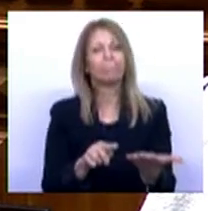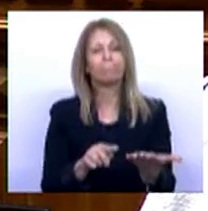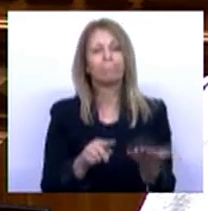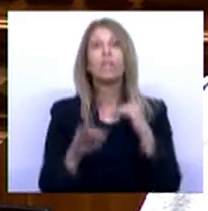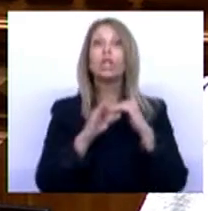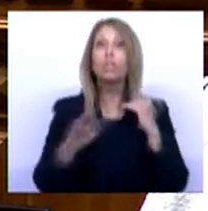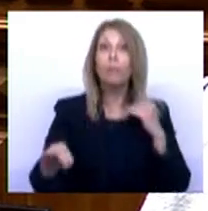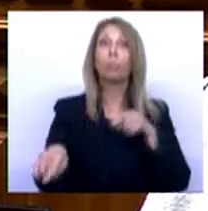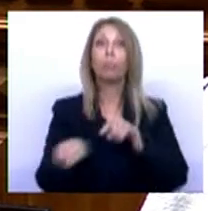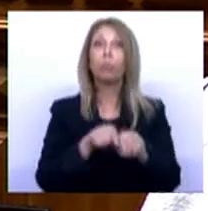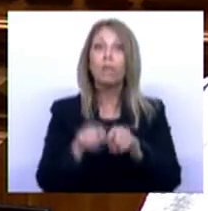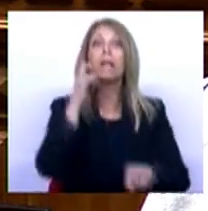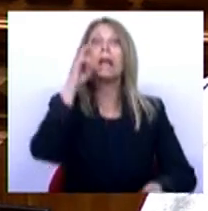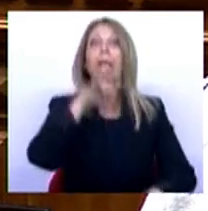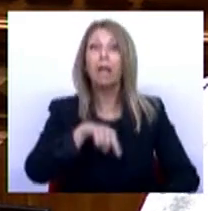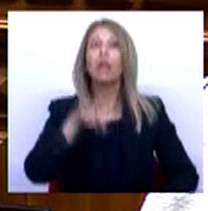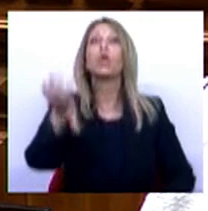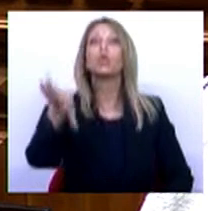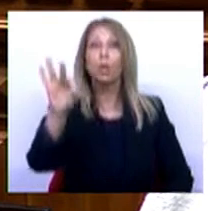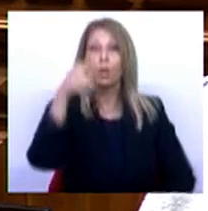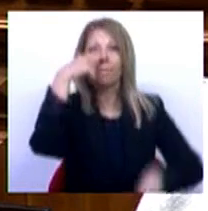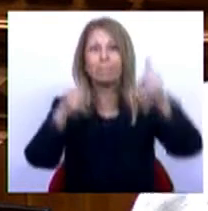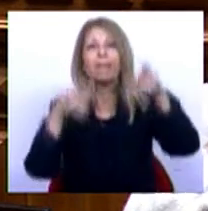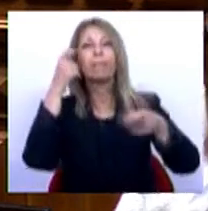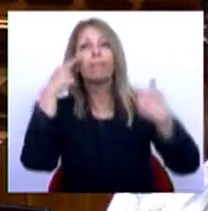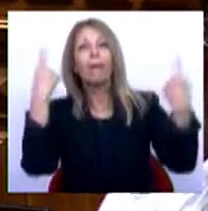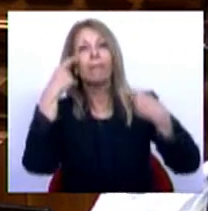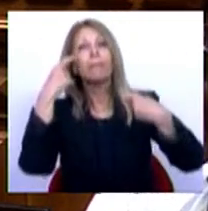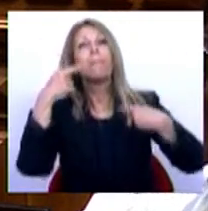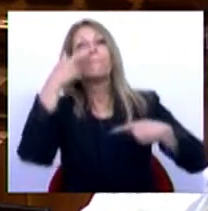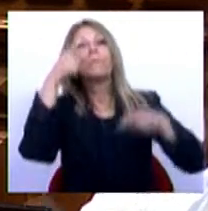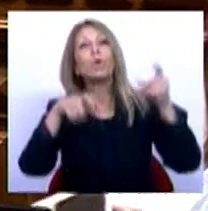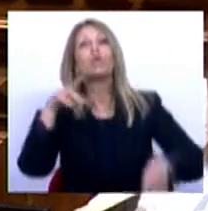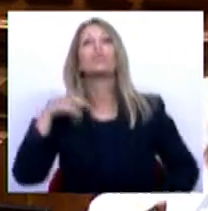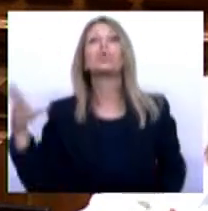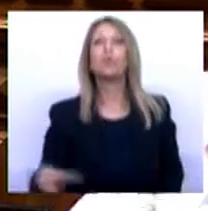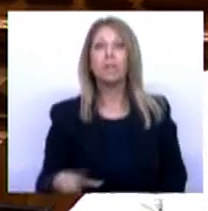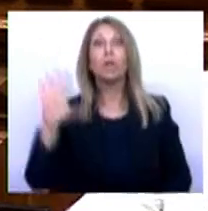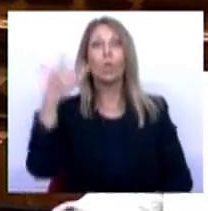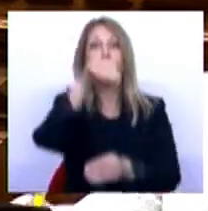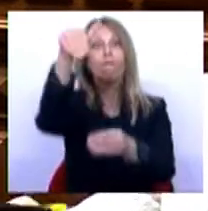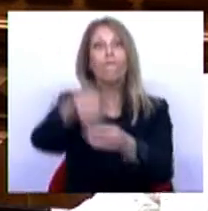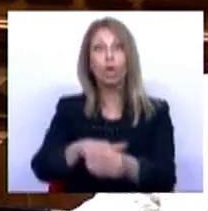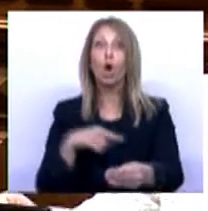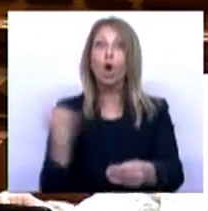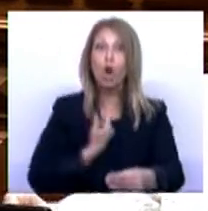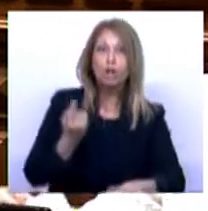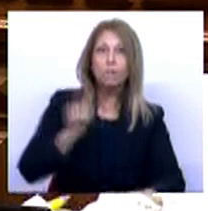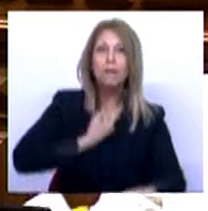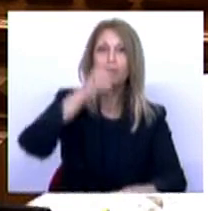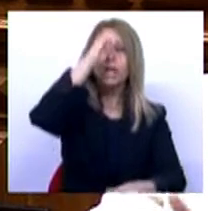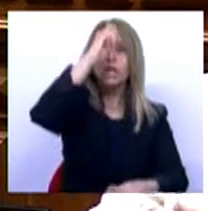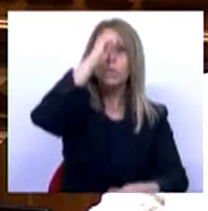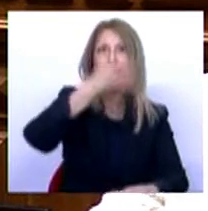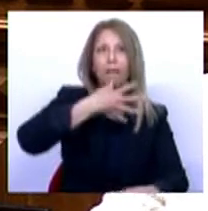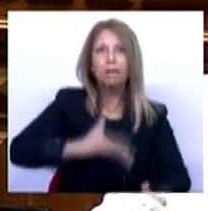escolha dos portugueses, nas eleições, nas urnas, e nós temos a obrigação de respeitar esse desejo. A estabilidade